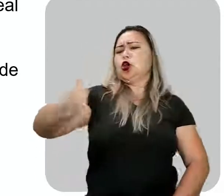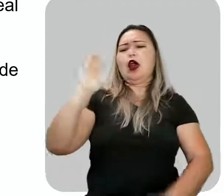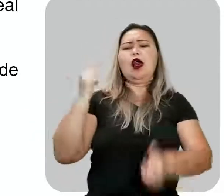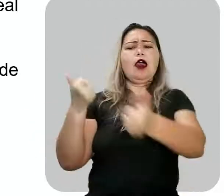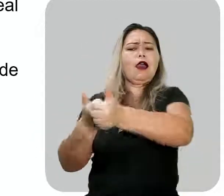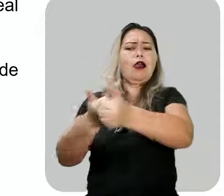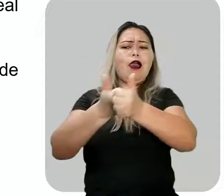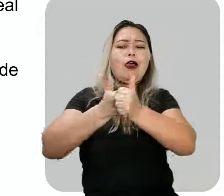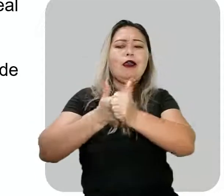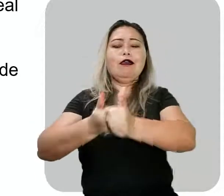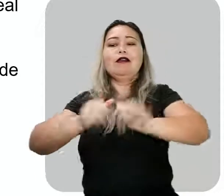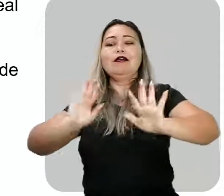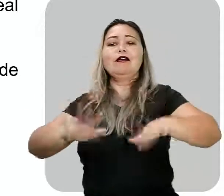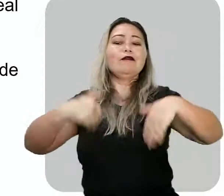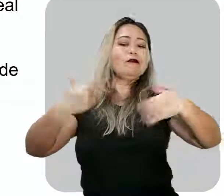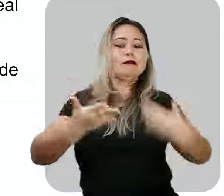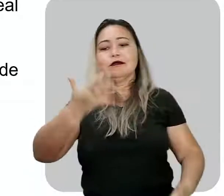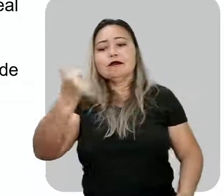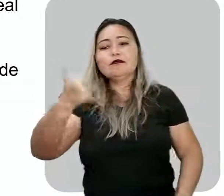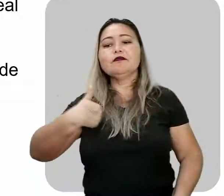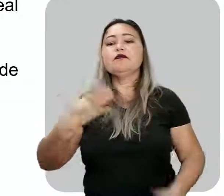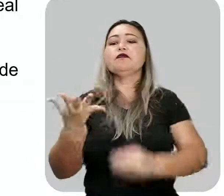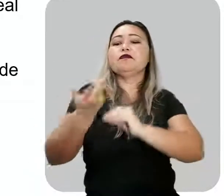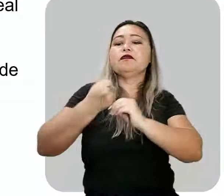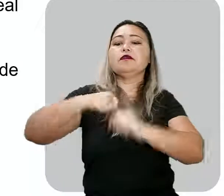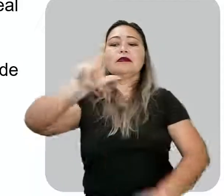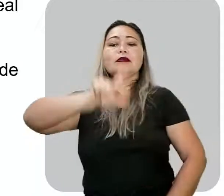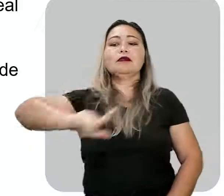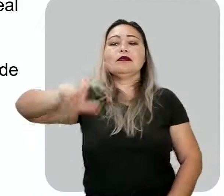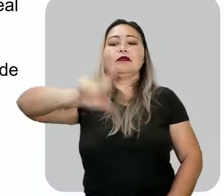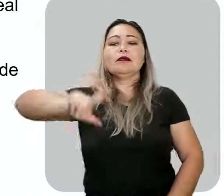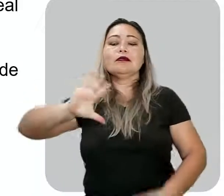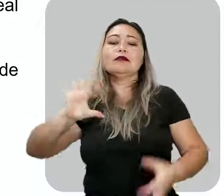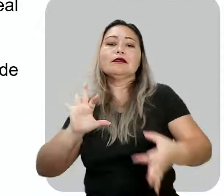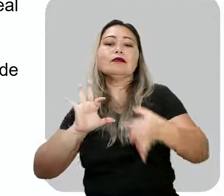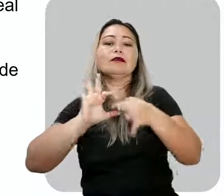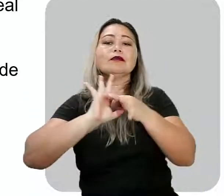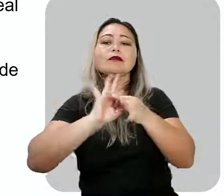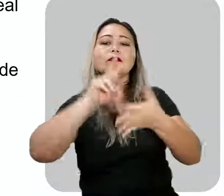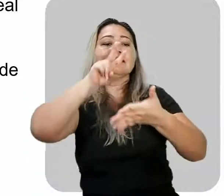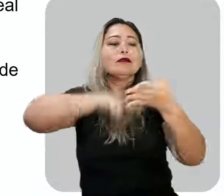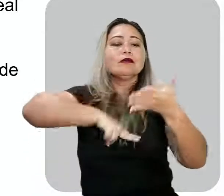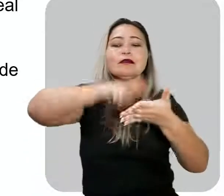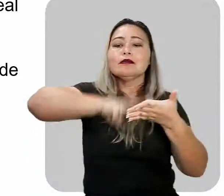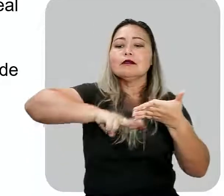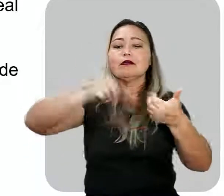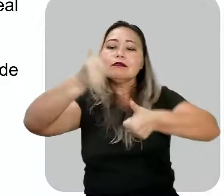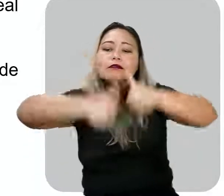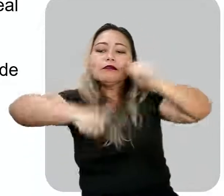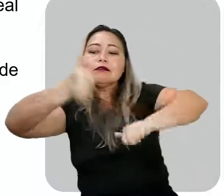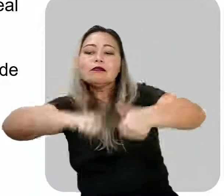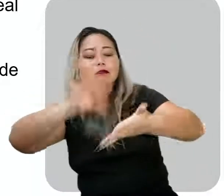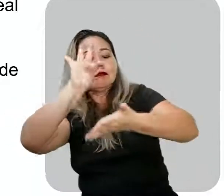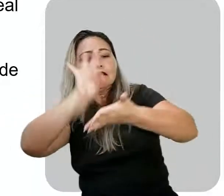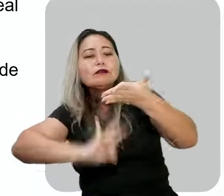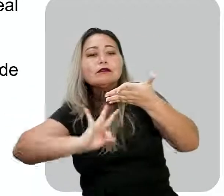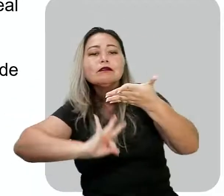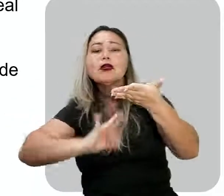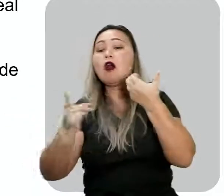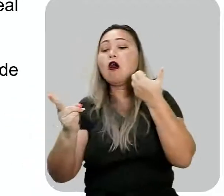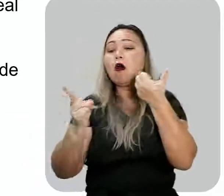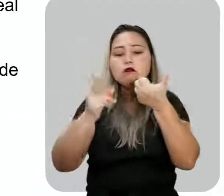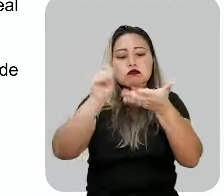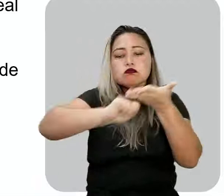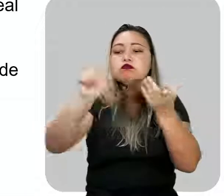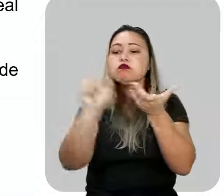acompanhando. Vamos lá. A arte literária está relacionada com a leitura e análise de textos